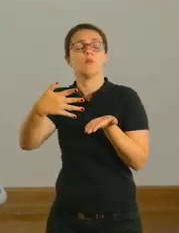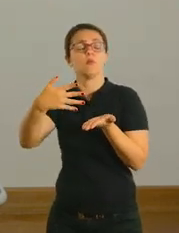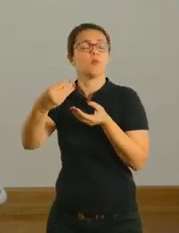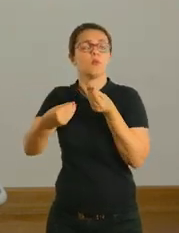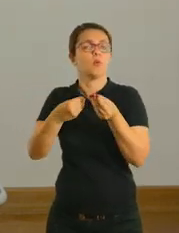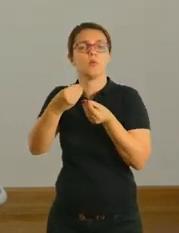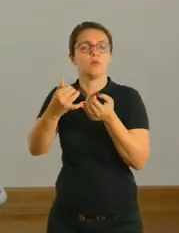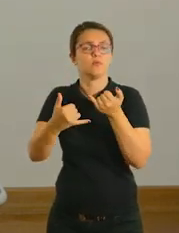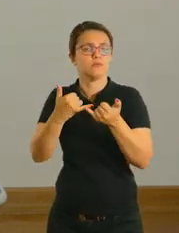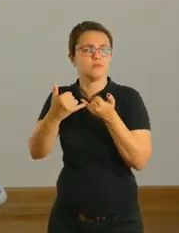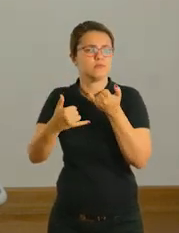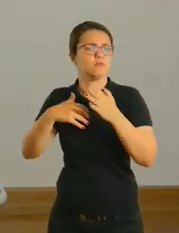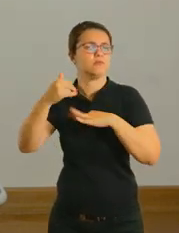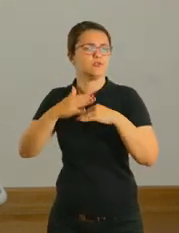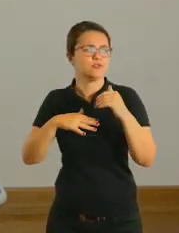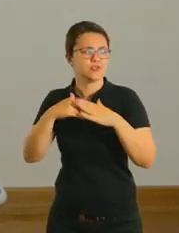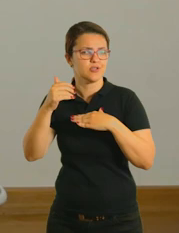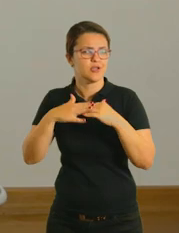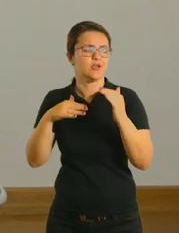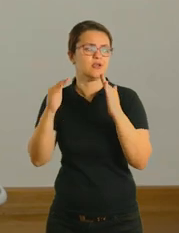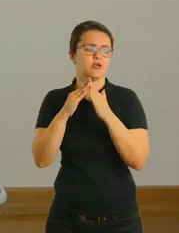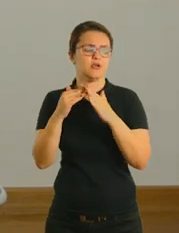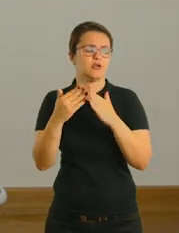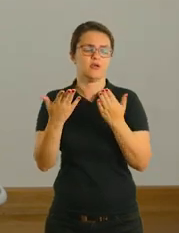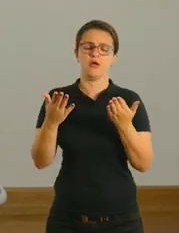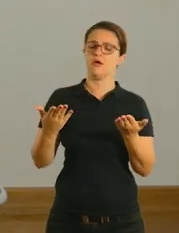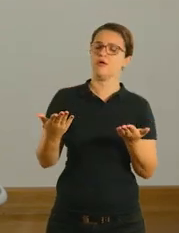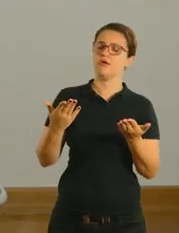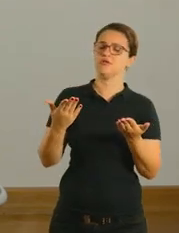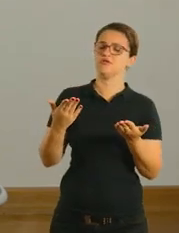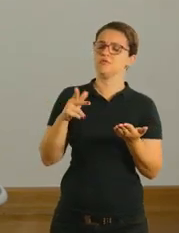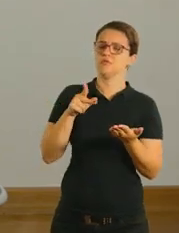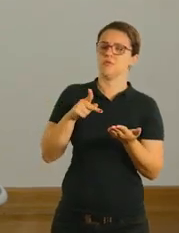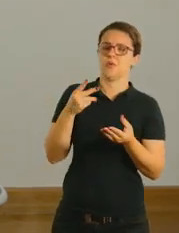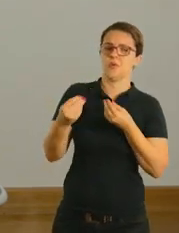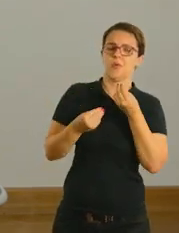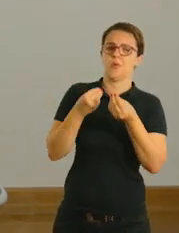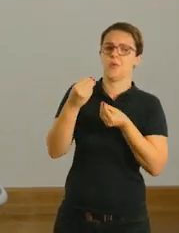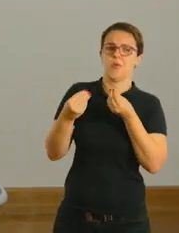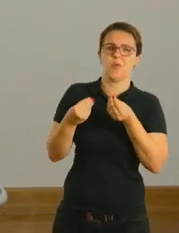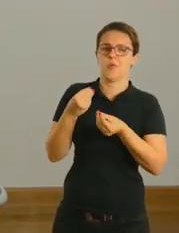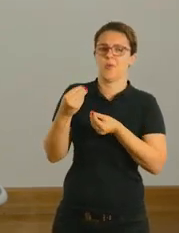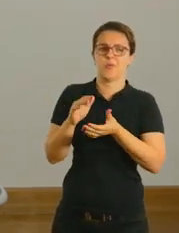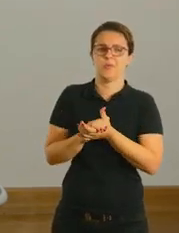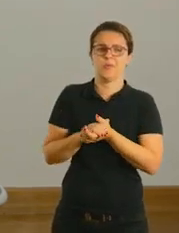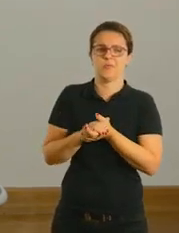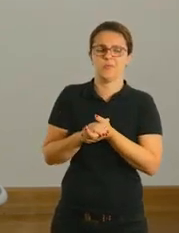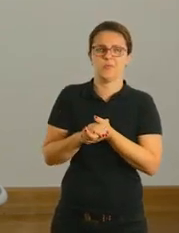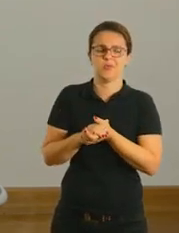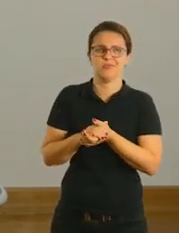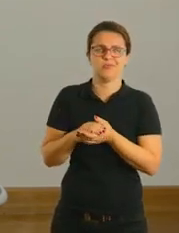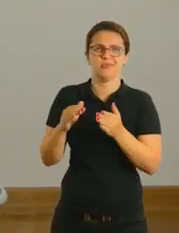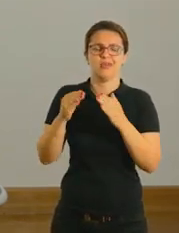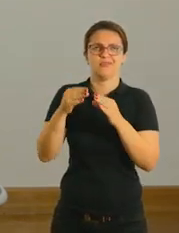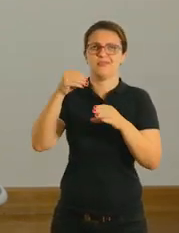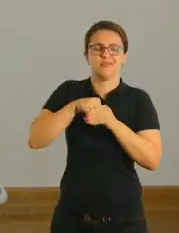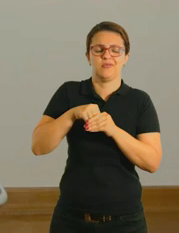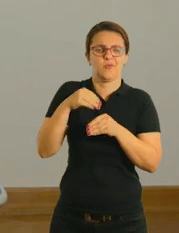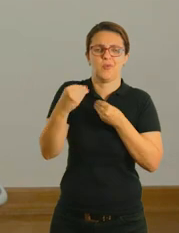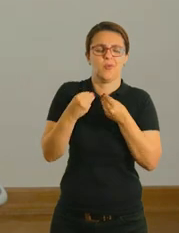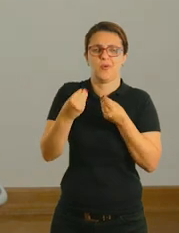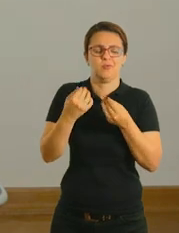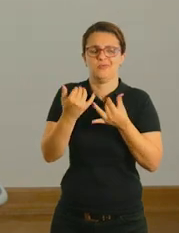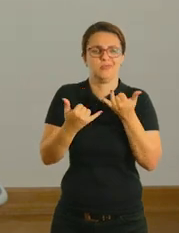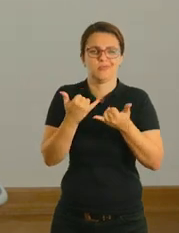pés? Como é que funciona? Vamos treinar em casa? Mas professor, teacher, como é que eu vou montar a amarelinha dentro de